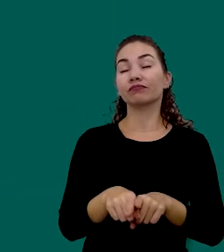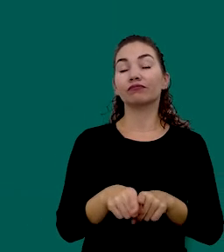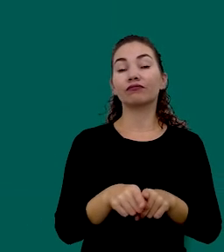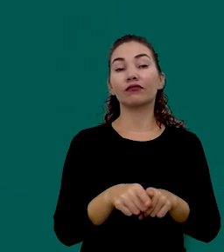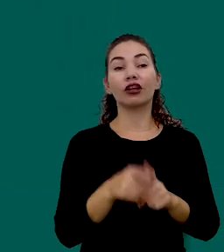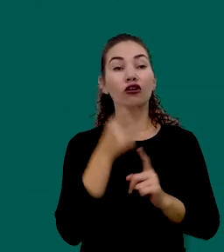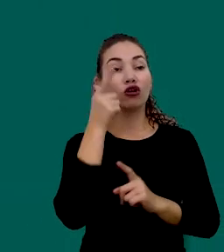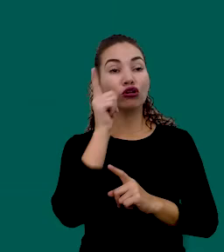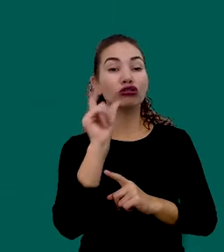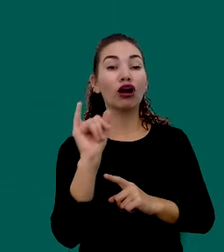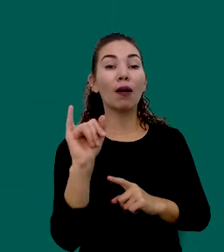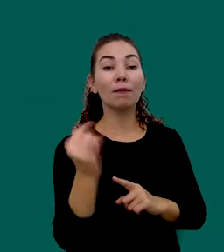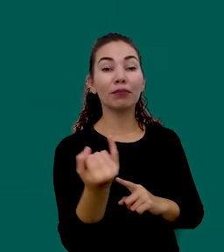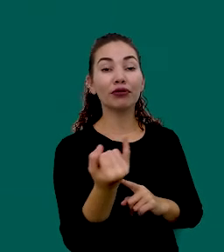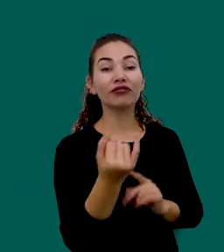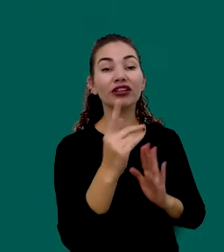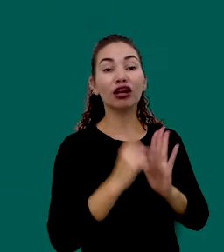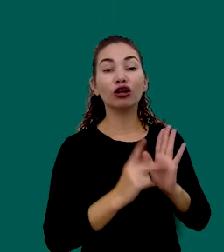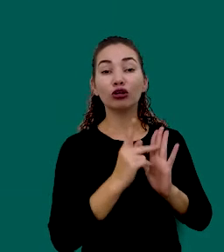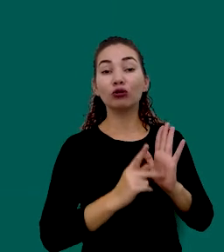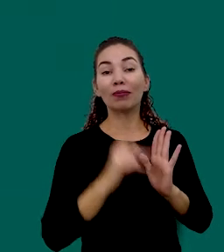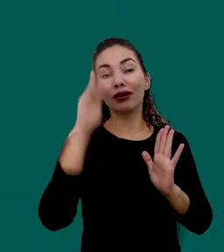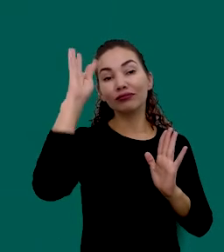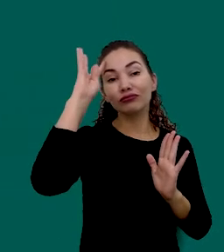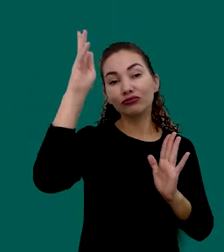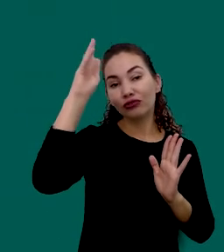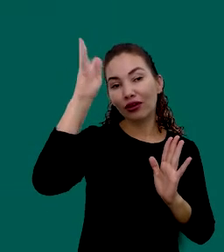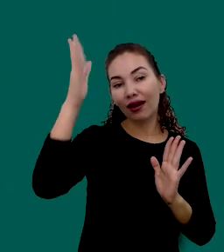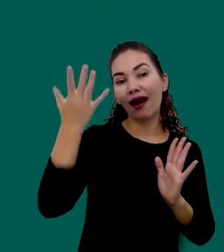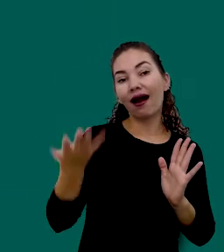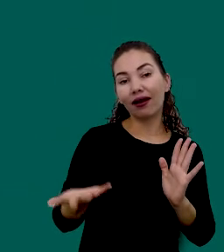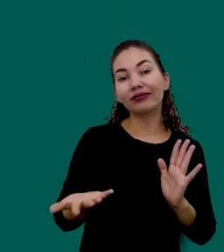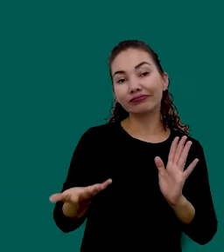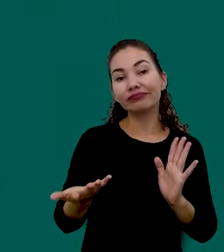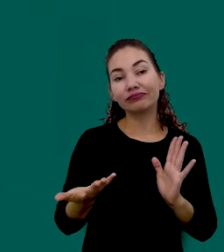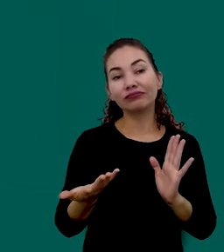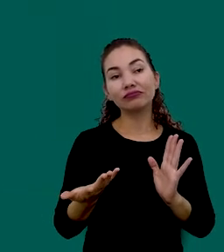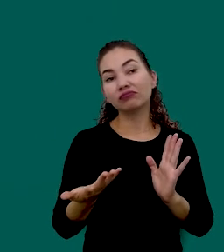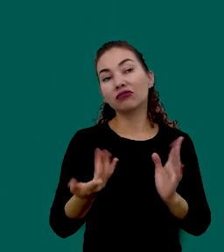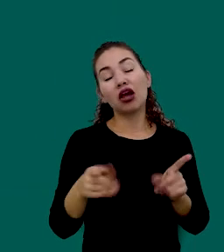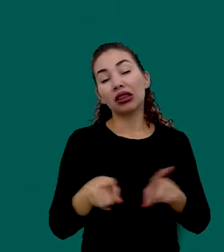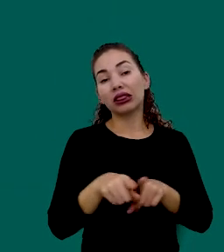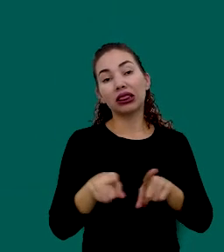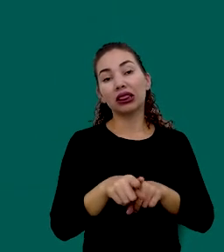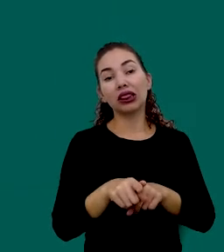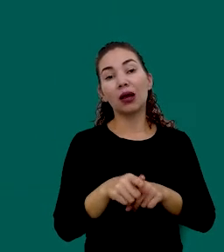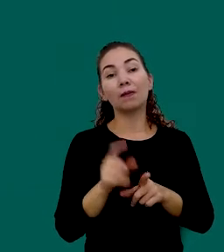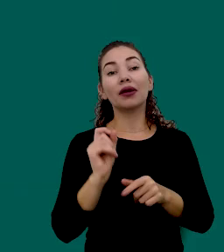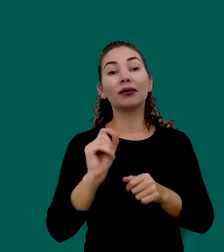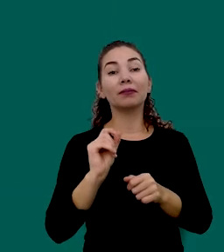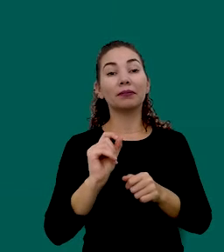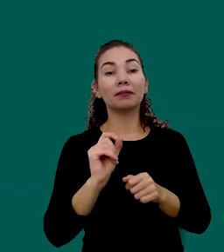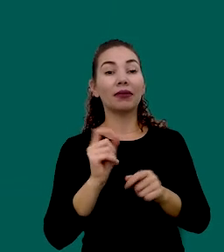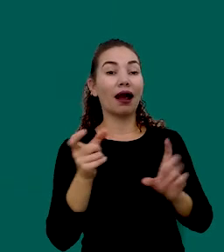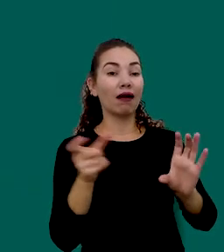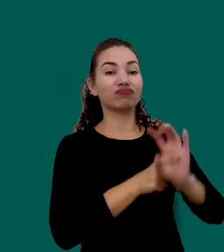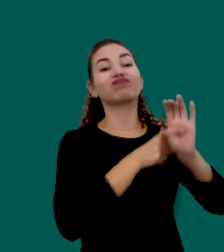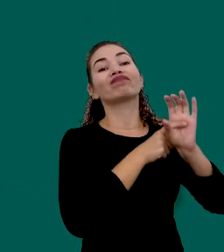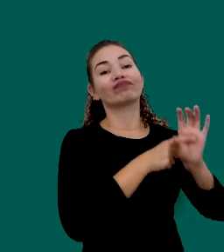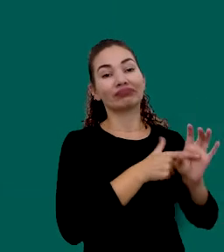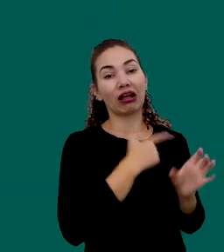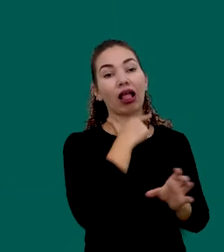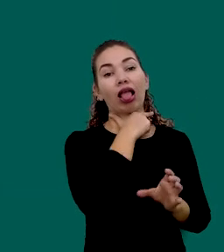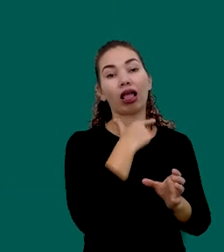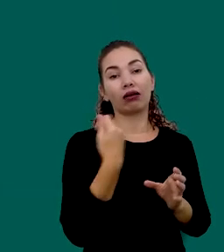Desfrutar De um plano Que havia sonhado Enfim Ou Também Mesmo Para não Entrar Em endividamentos